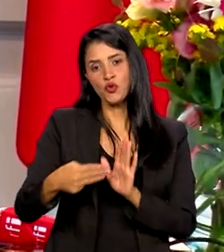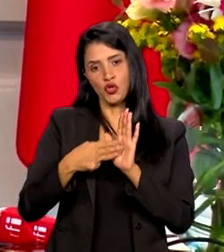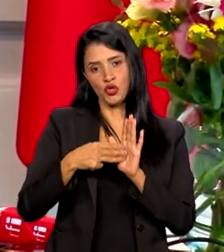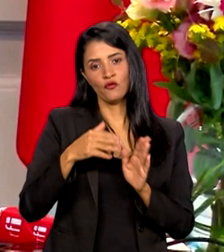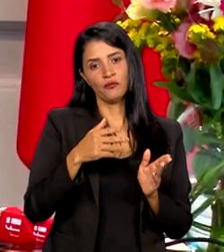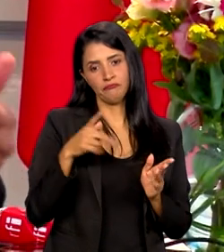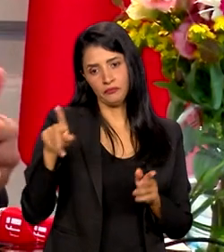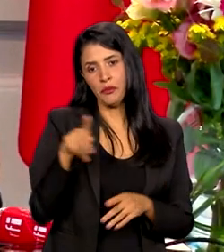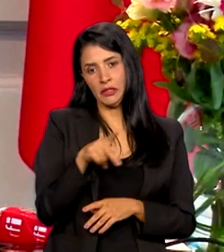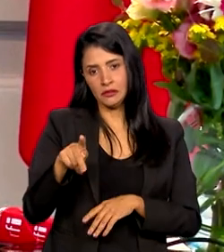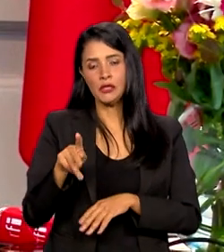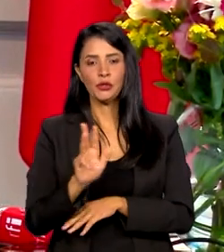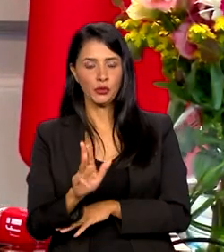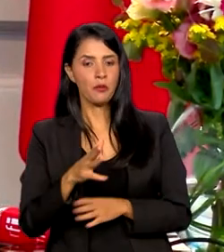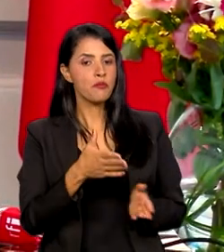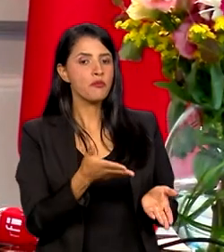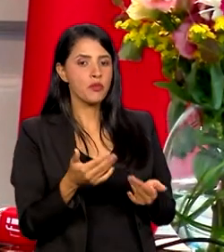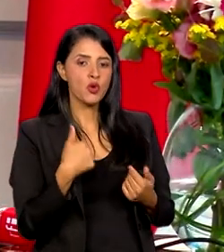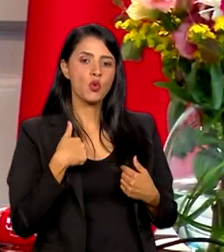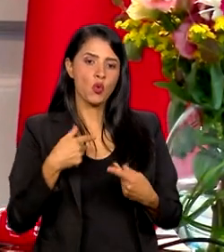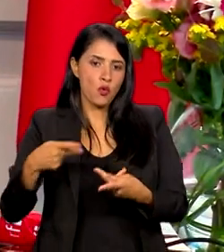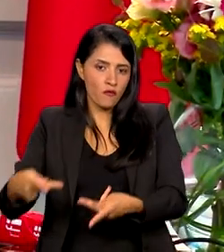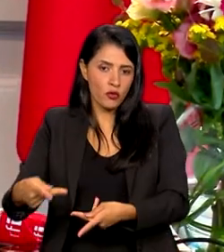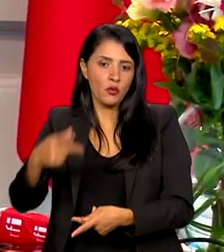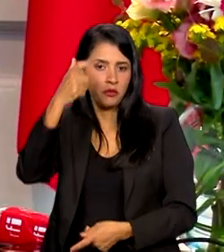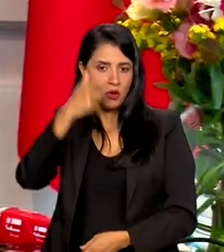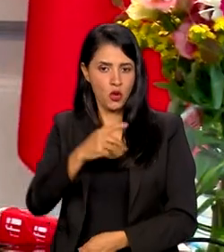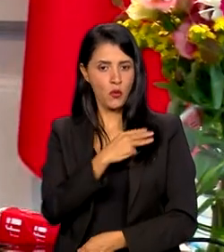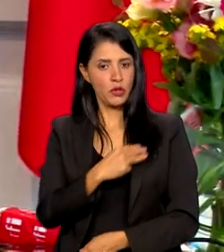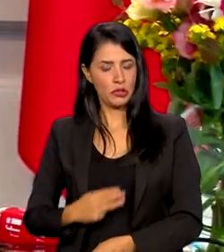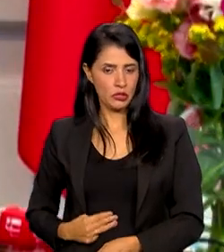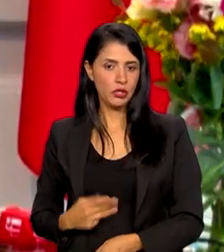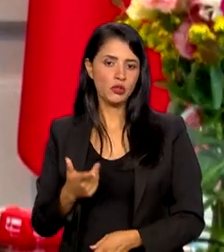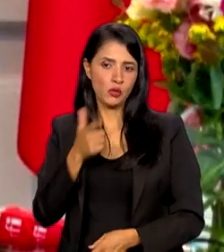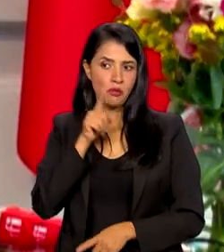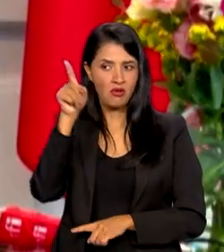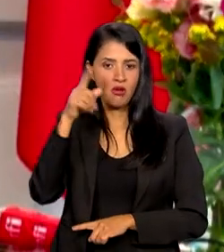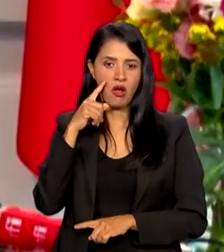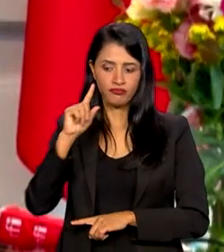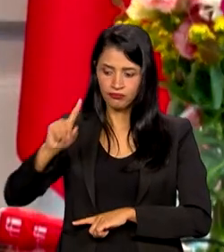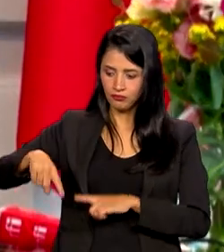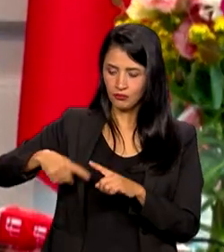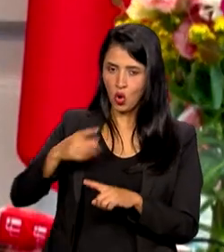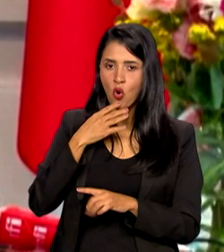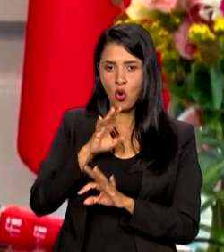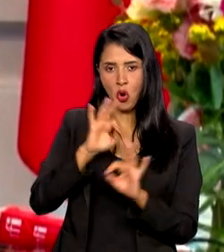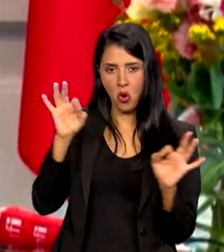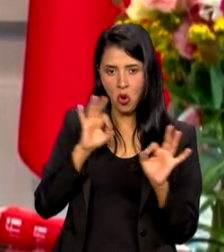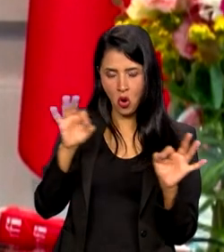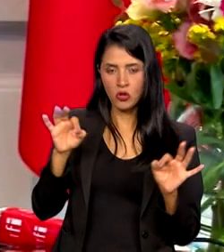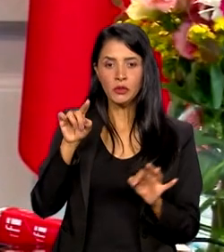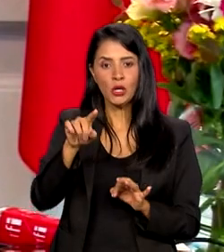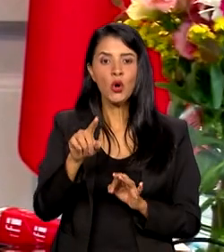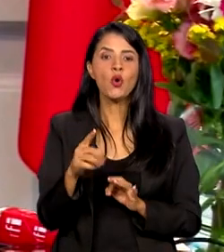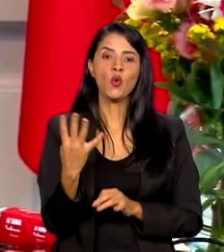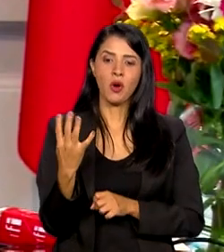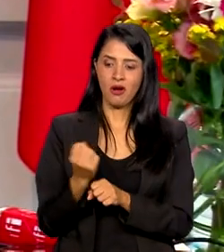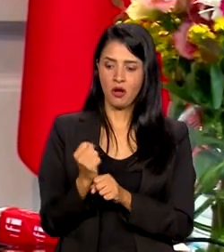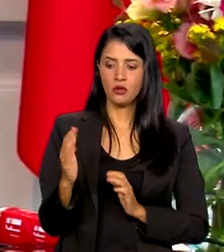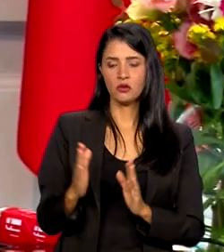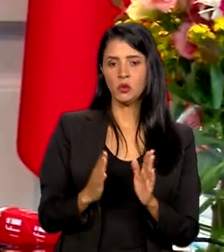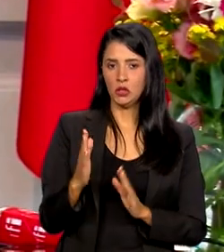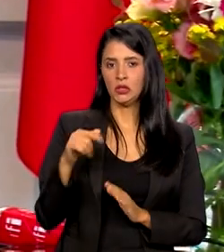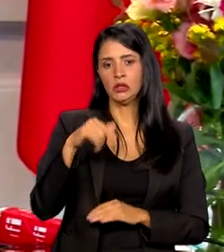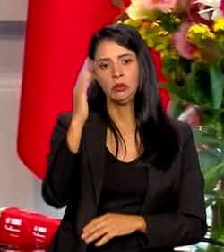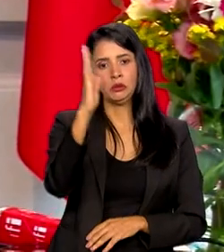ser ministro, pelos resultados que o Ceará alcançou na educação nos últimos anos. Nos últimos quatro anos, o Brasil praticamente foi